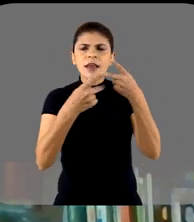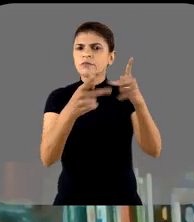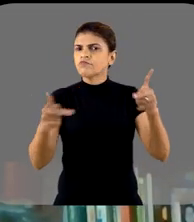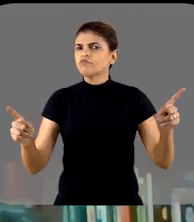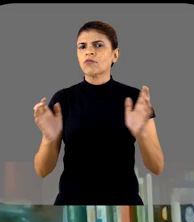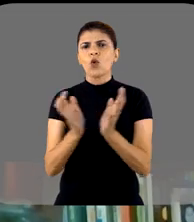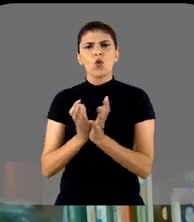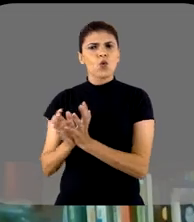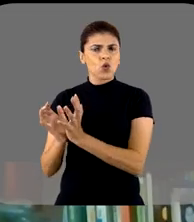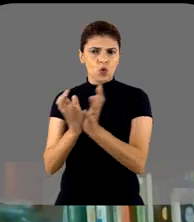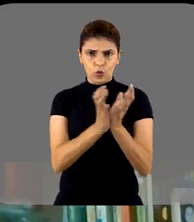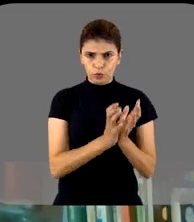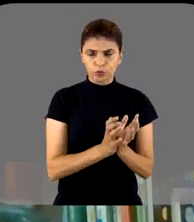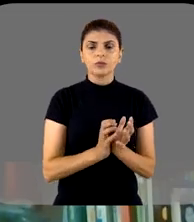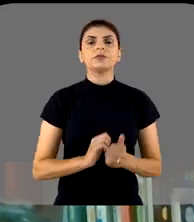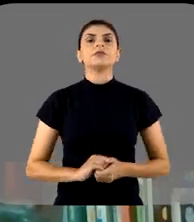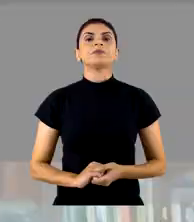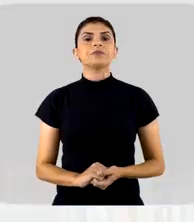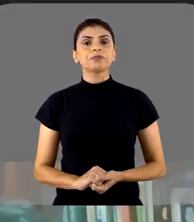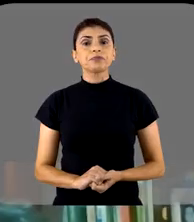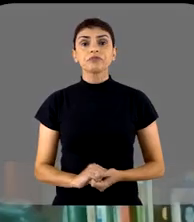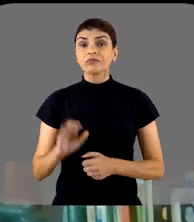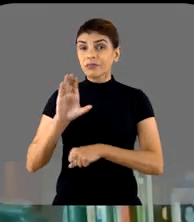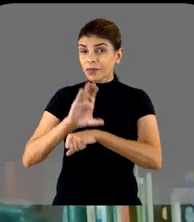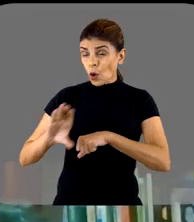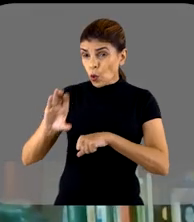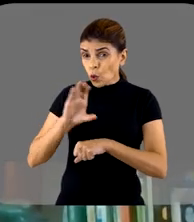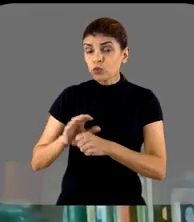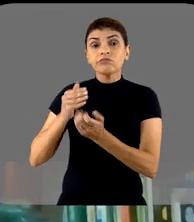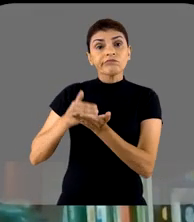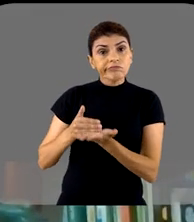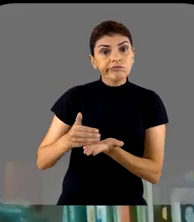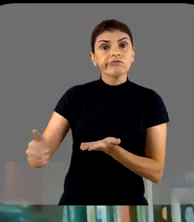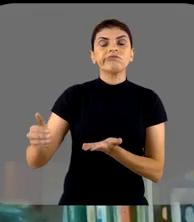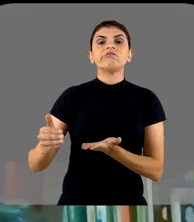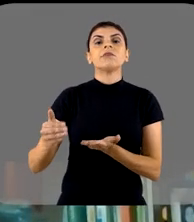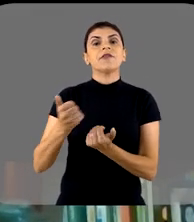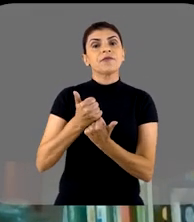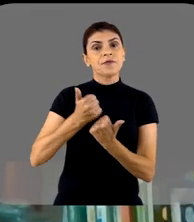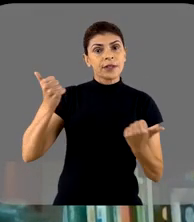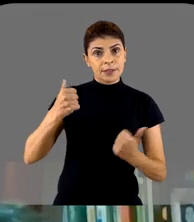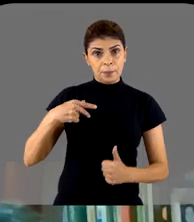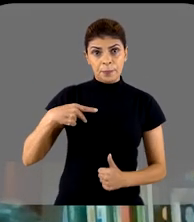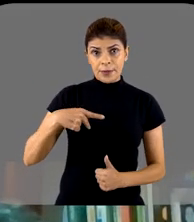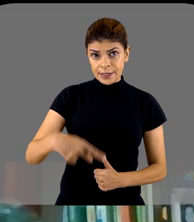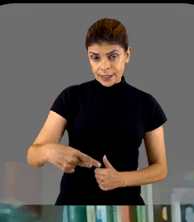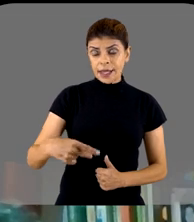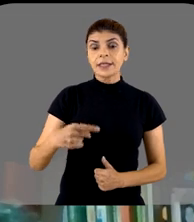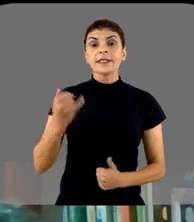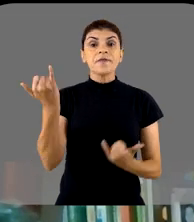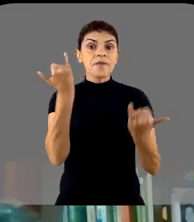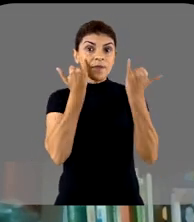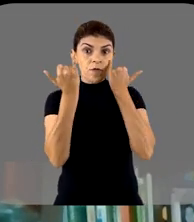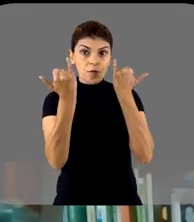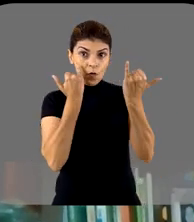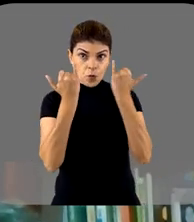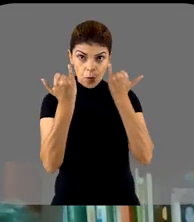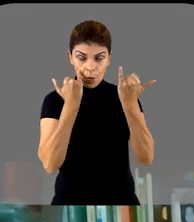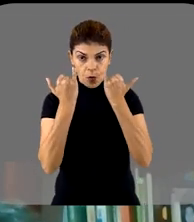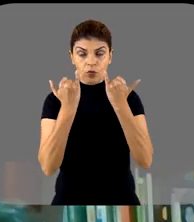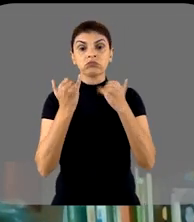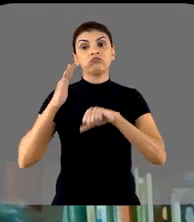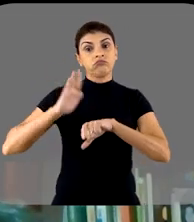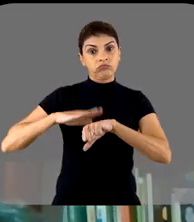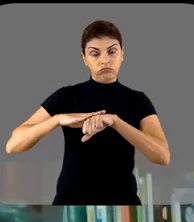de interesse para diversos grupos. Esse curso é uma iniciativa